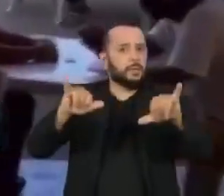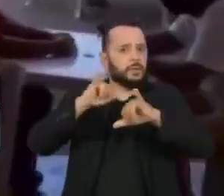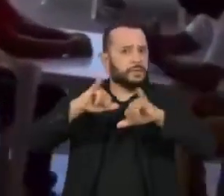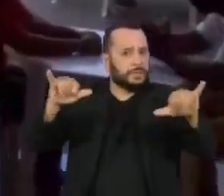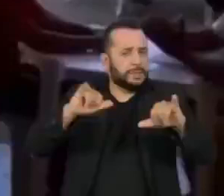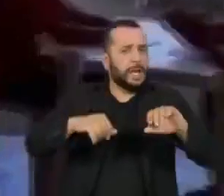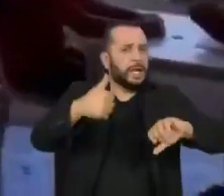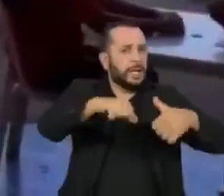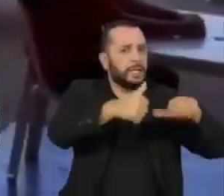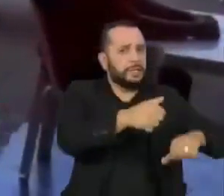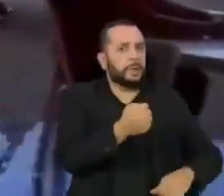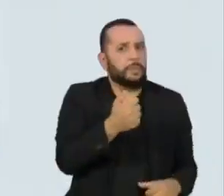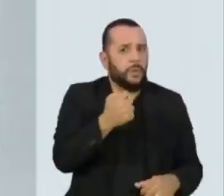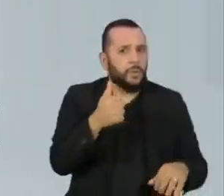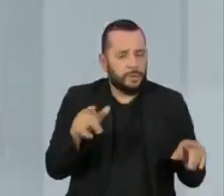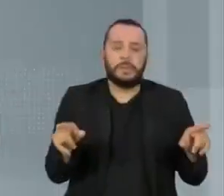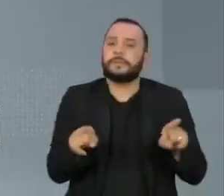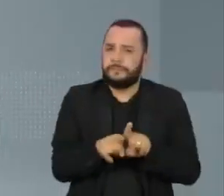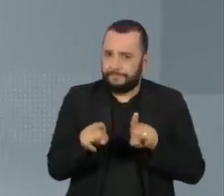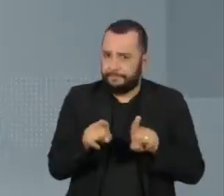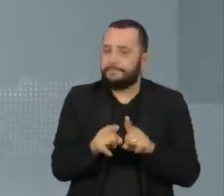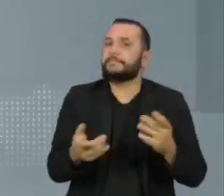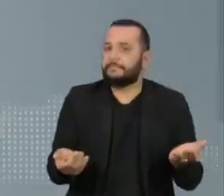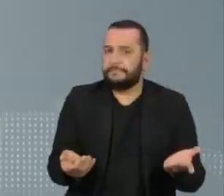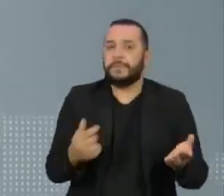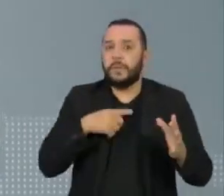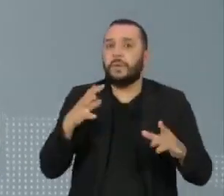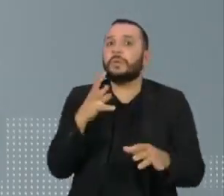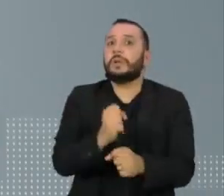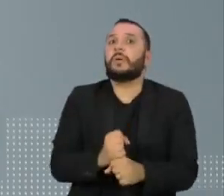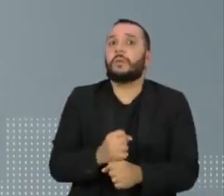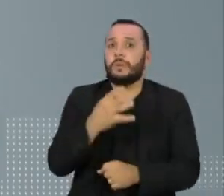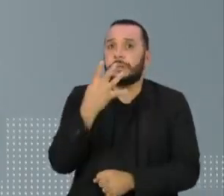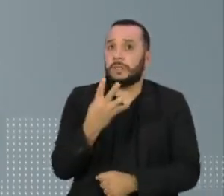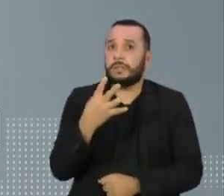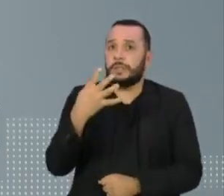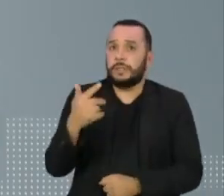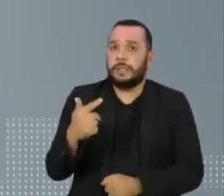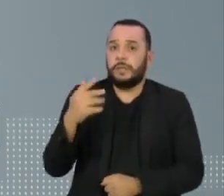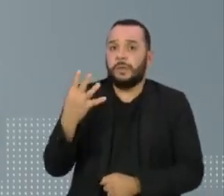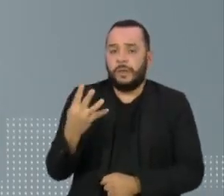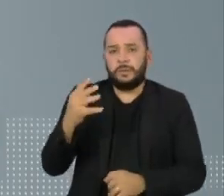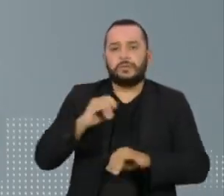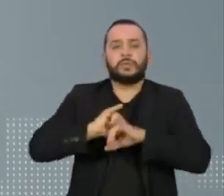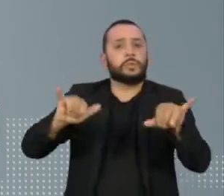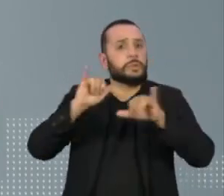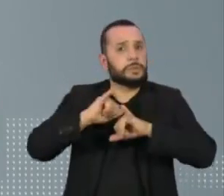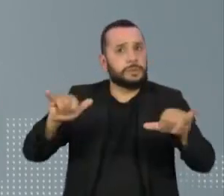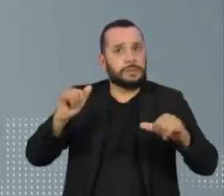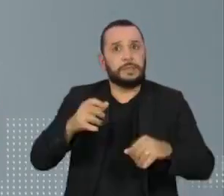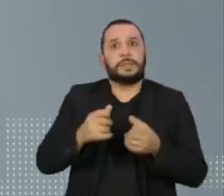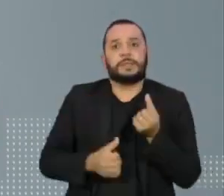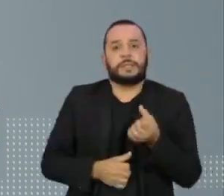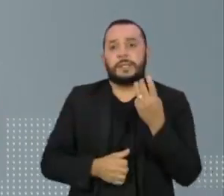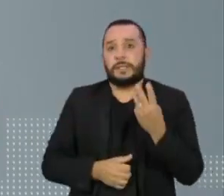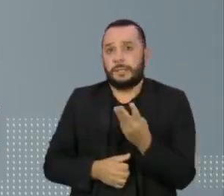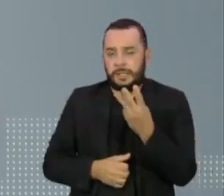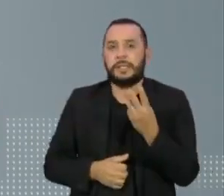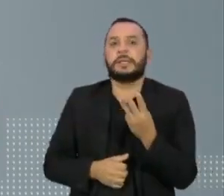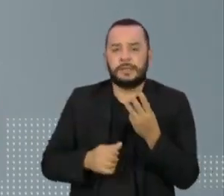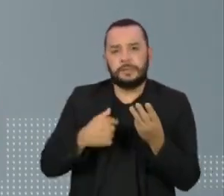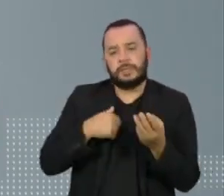analítica ou propositiva. No total, foram analisadas 474 notícias de 63